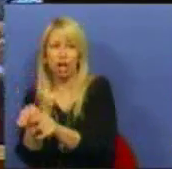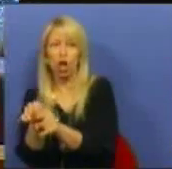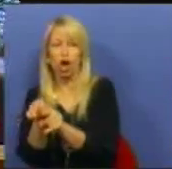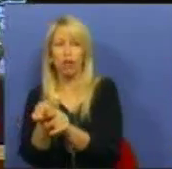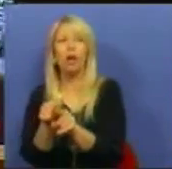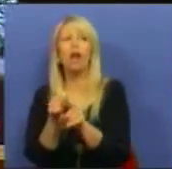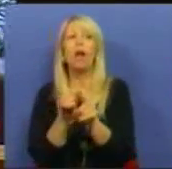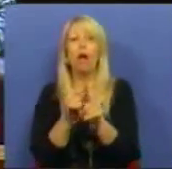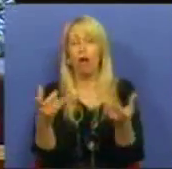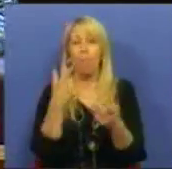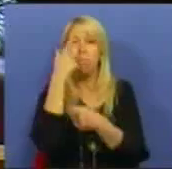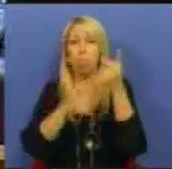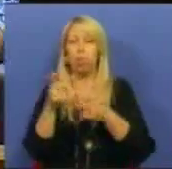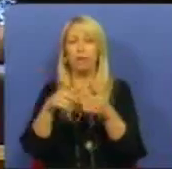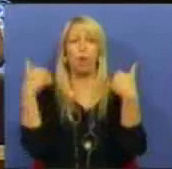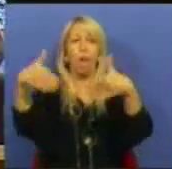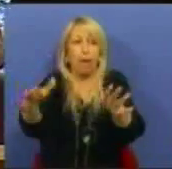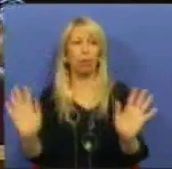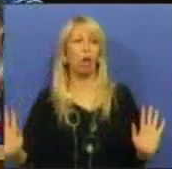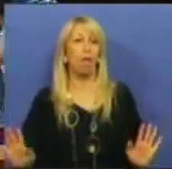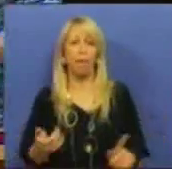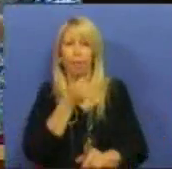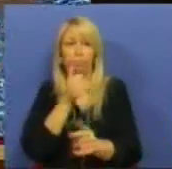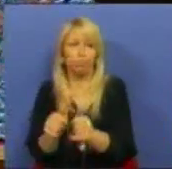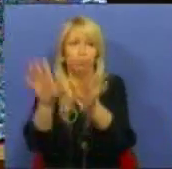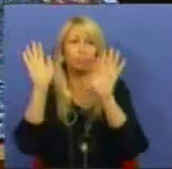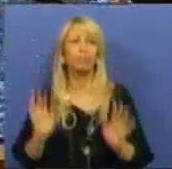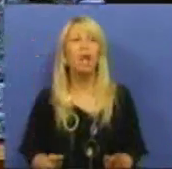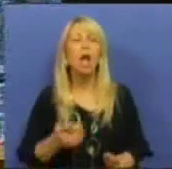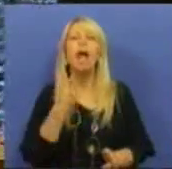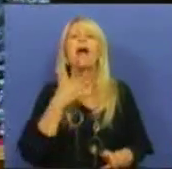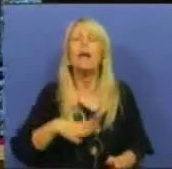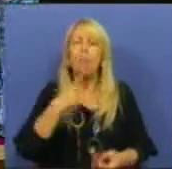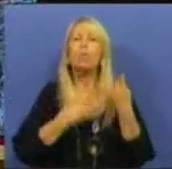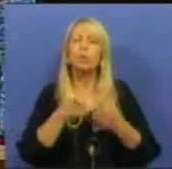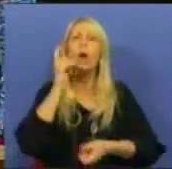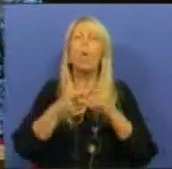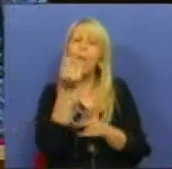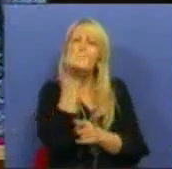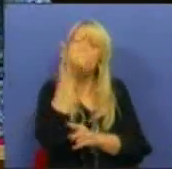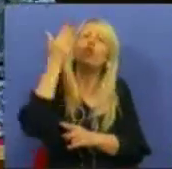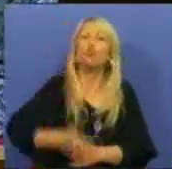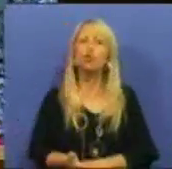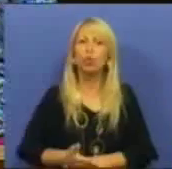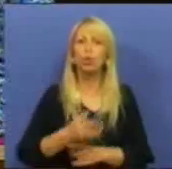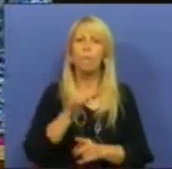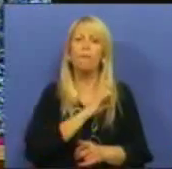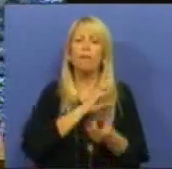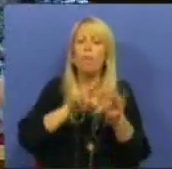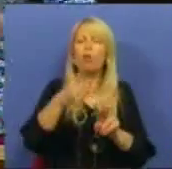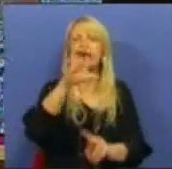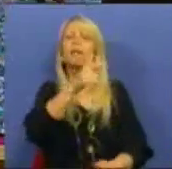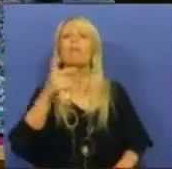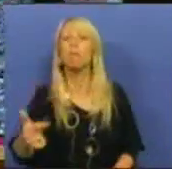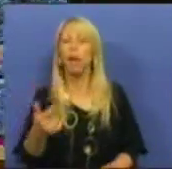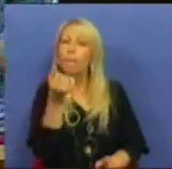mais abandonadas à sua sorte? Eu quero perguntar-lhe qual é o preço justo para a privatização do CTT? Qual é o preço justo, Senhor Ministro?